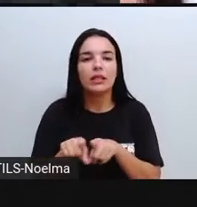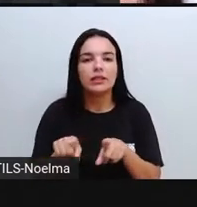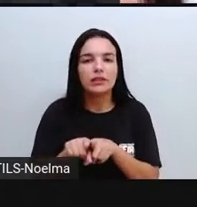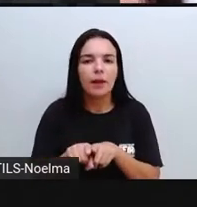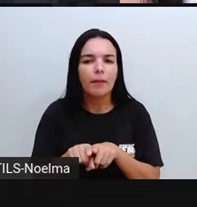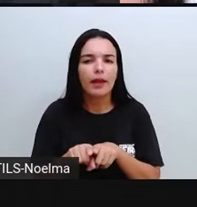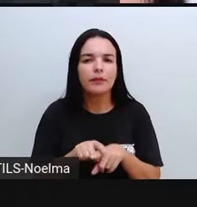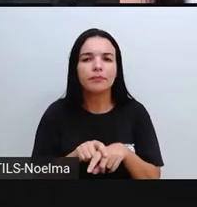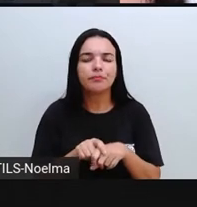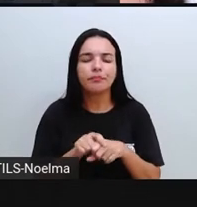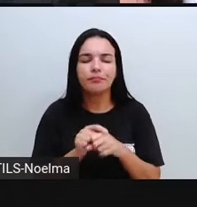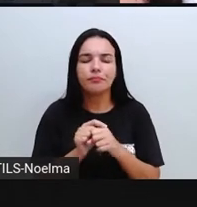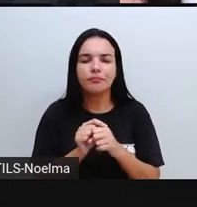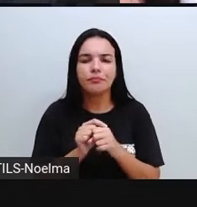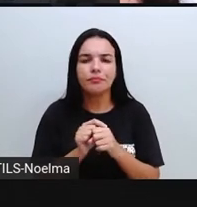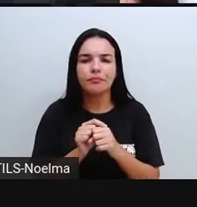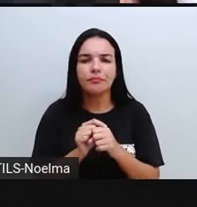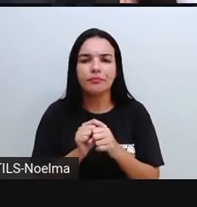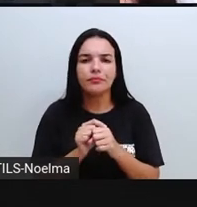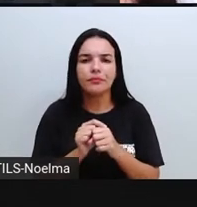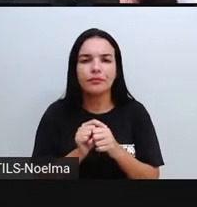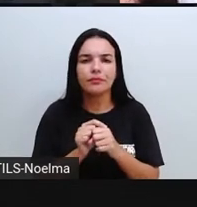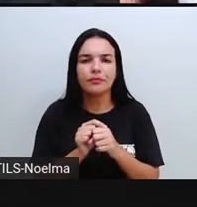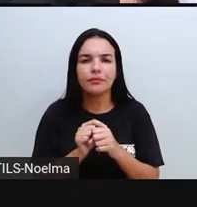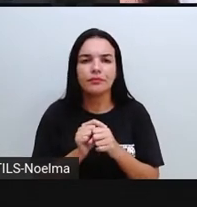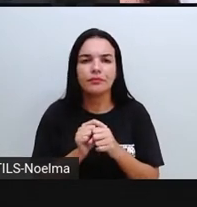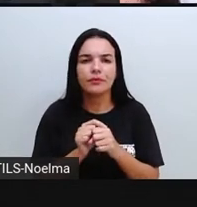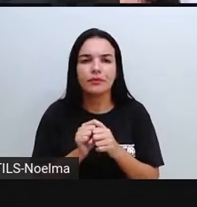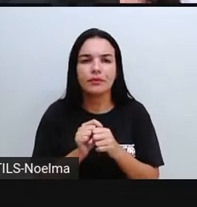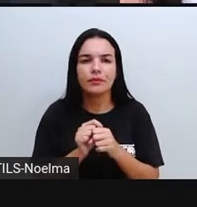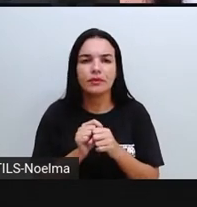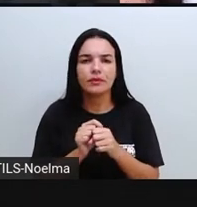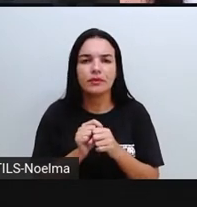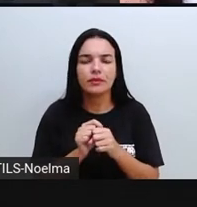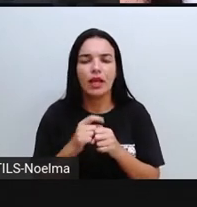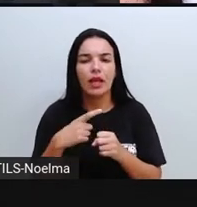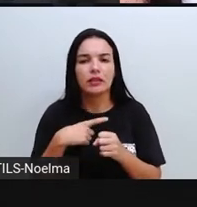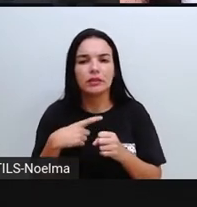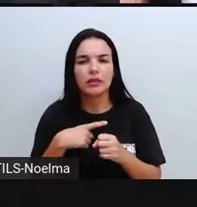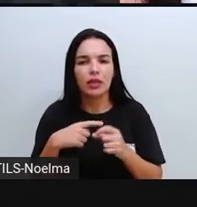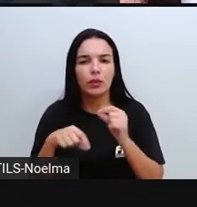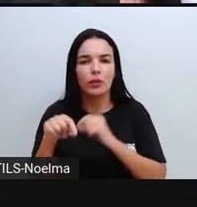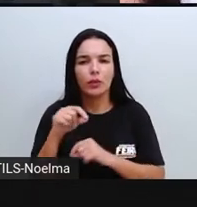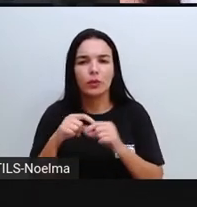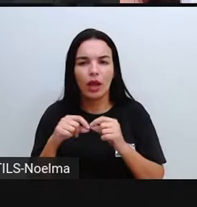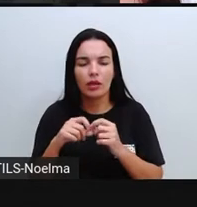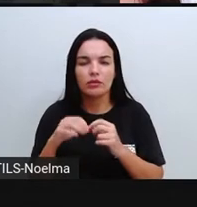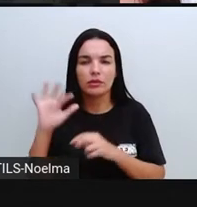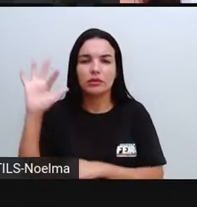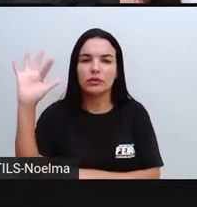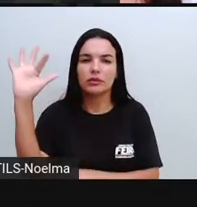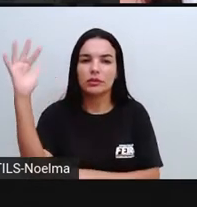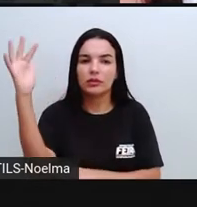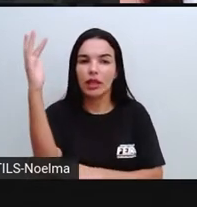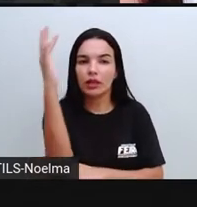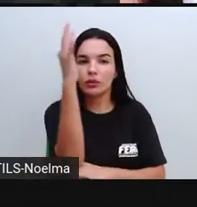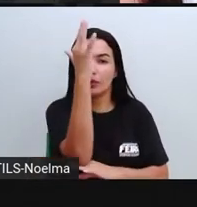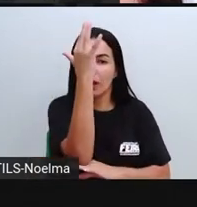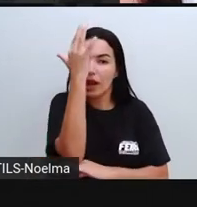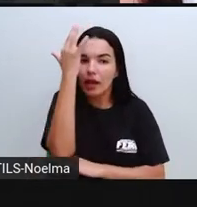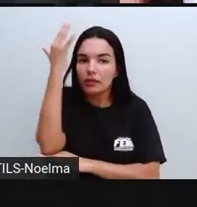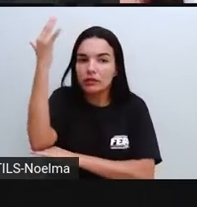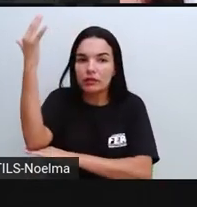E a gente também, envolvendo todos esses tipos de energia, que são